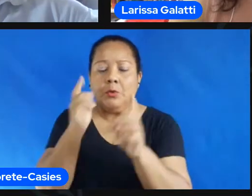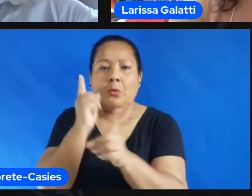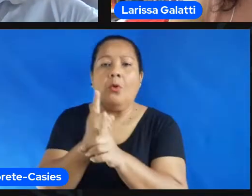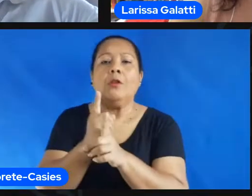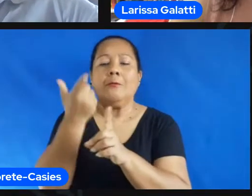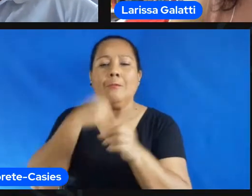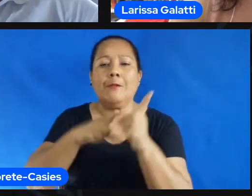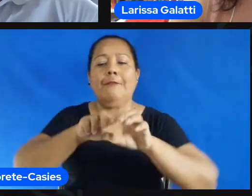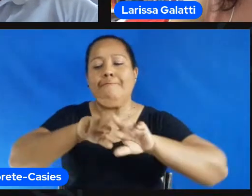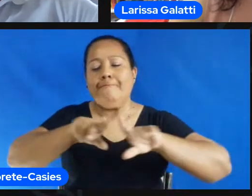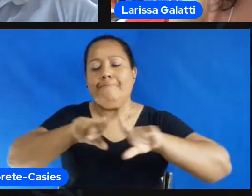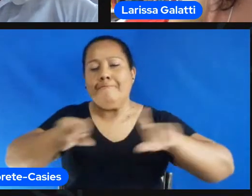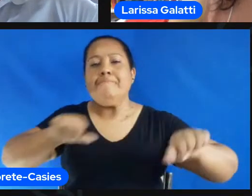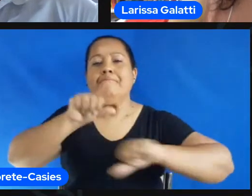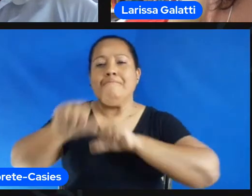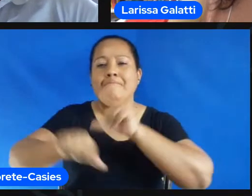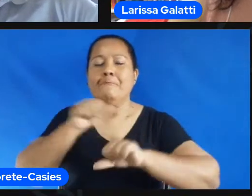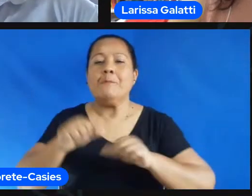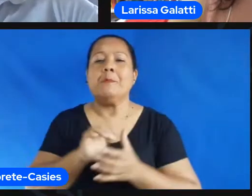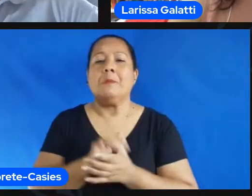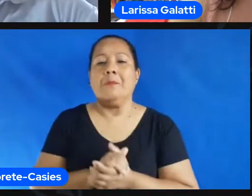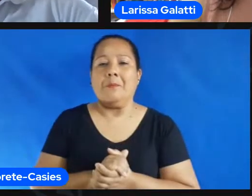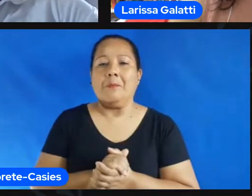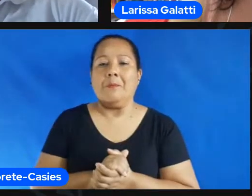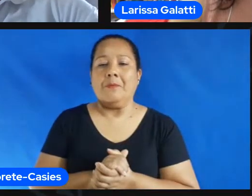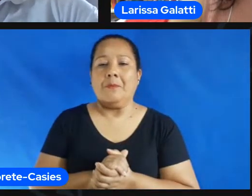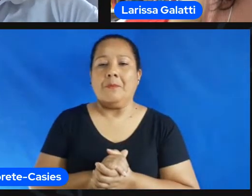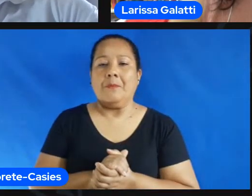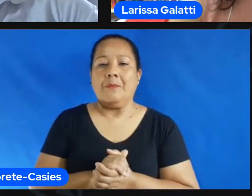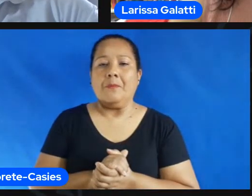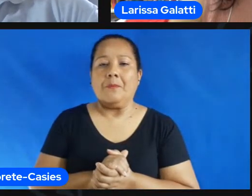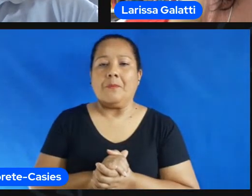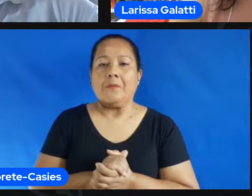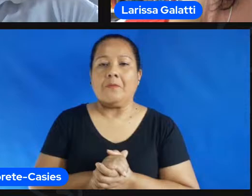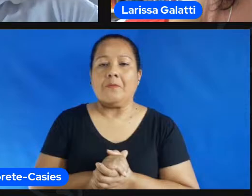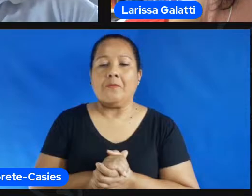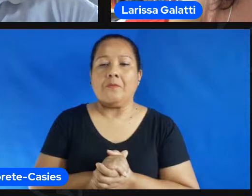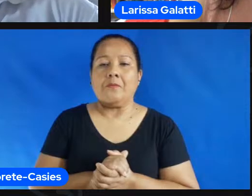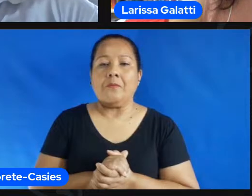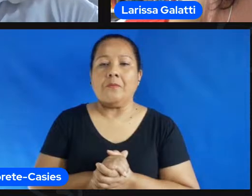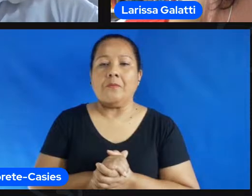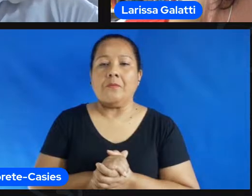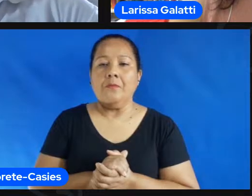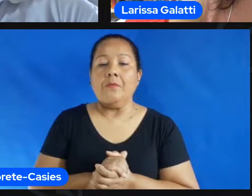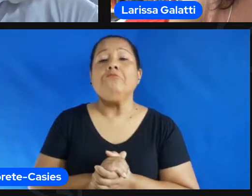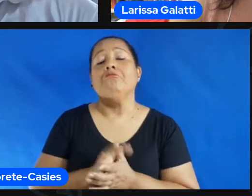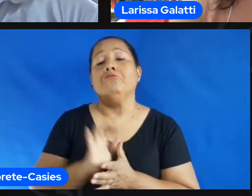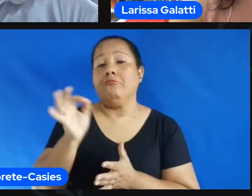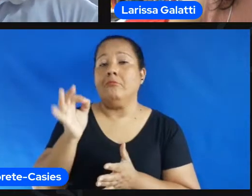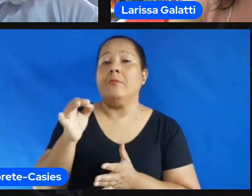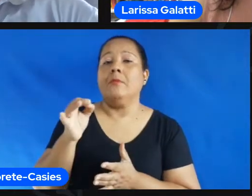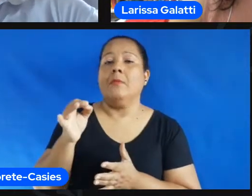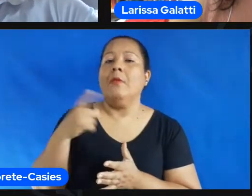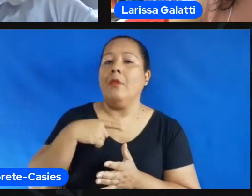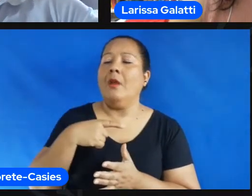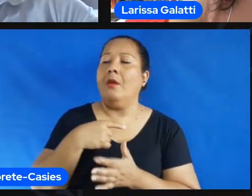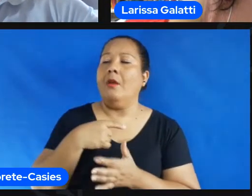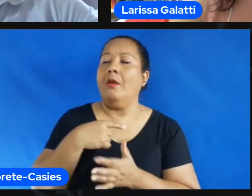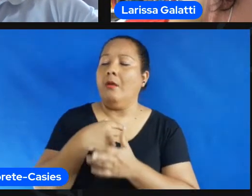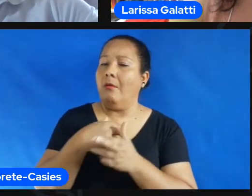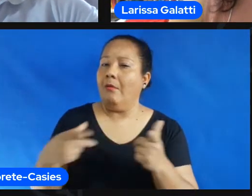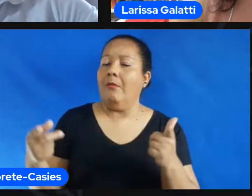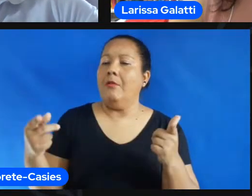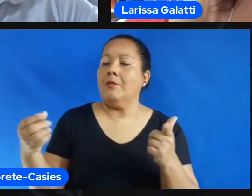bacana muito interessante que realmente o que a gente vê né que vai aparecendo de novidades também vem trazendo várias